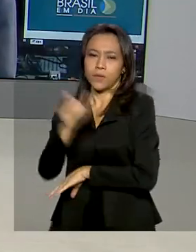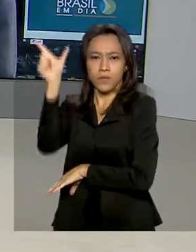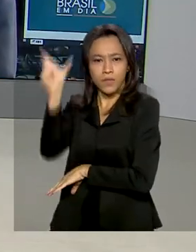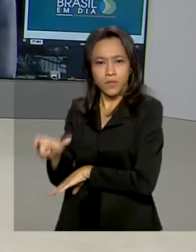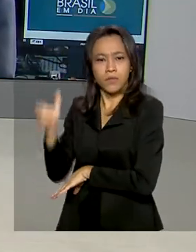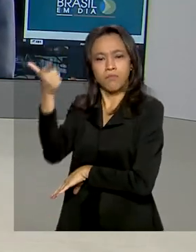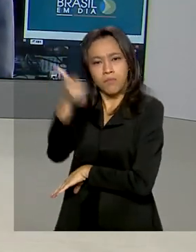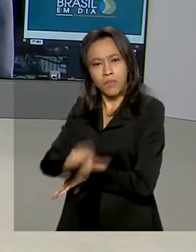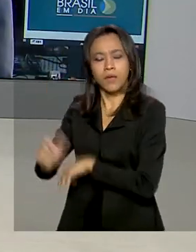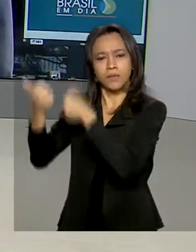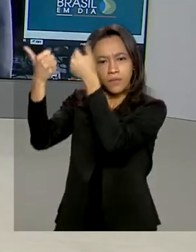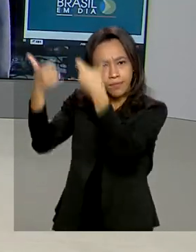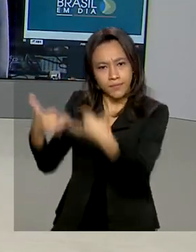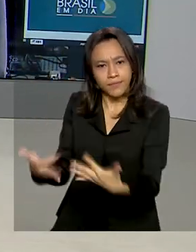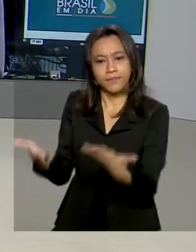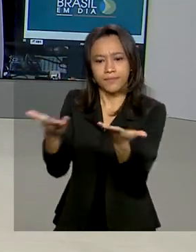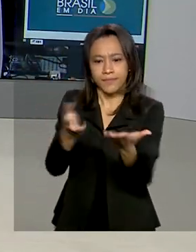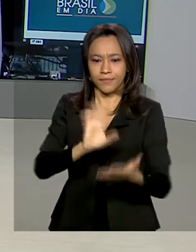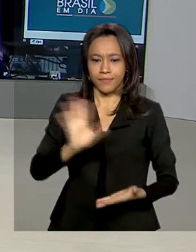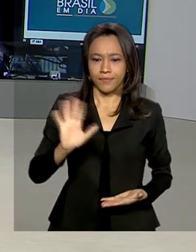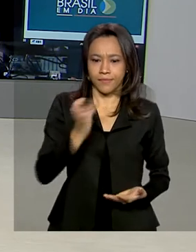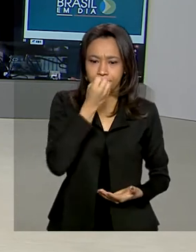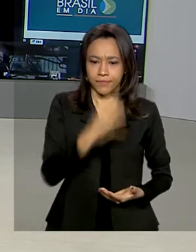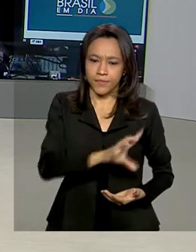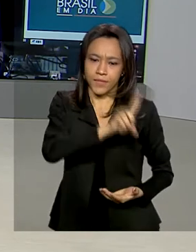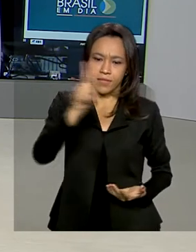traz as informações pra gente. Oi Maurício, bom dia.